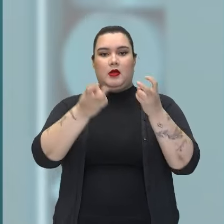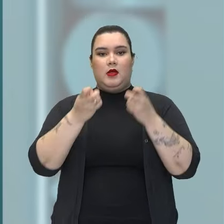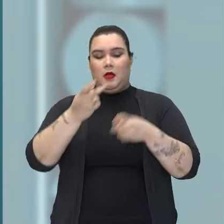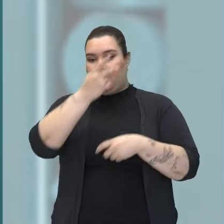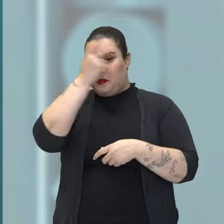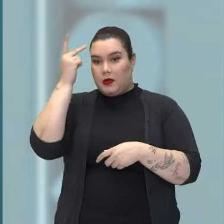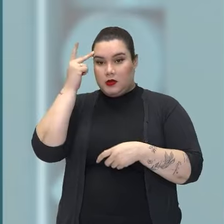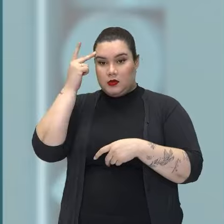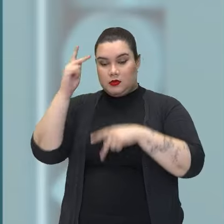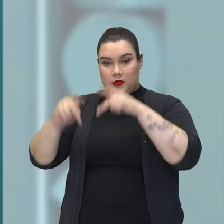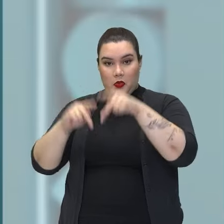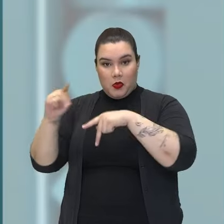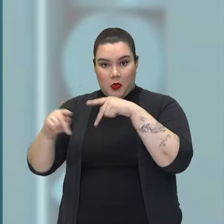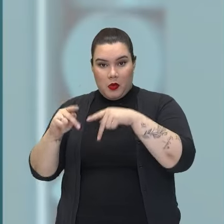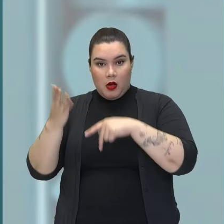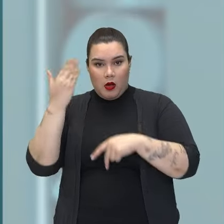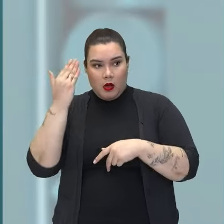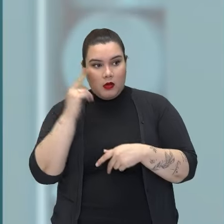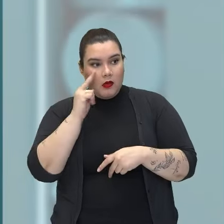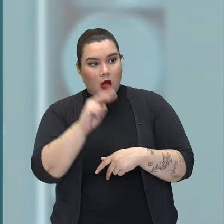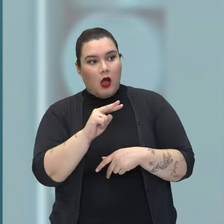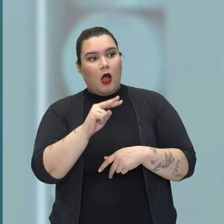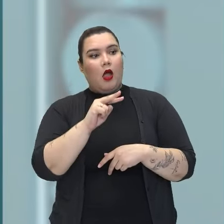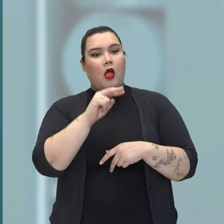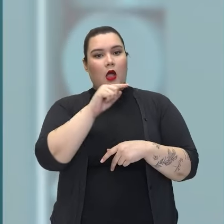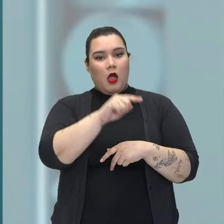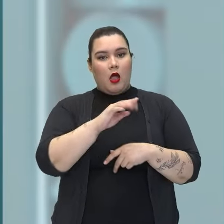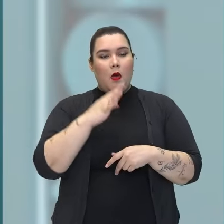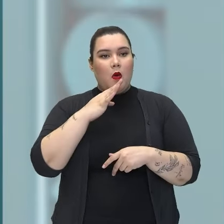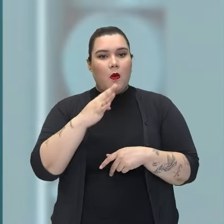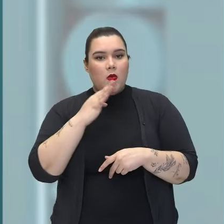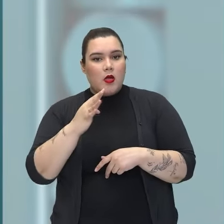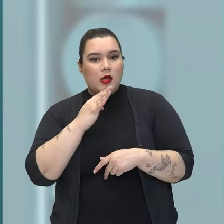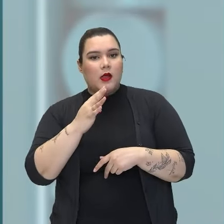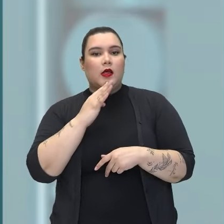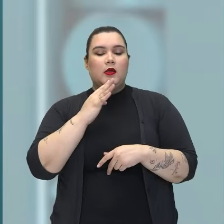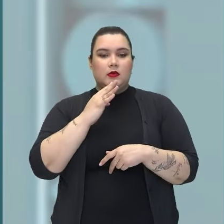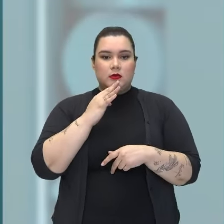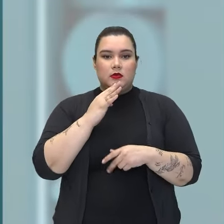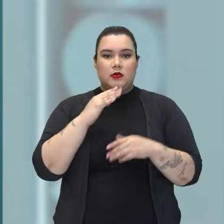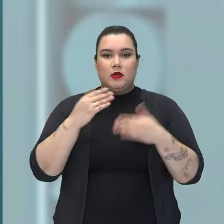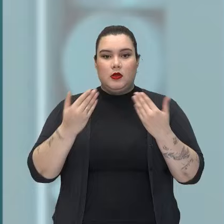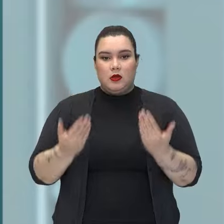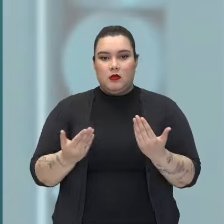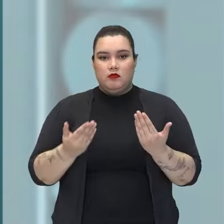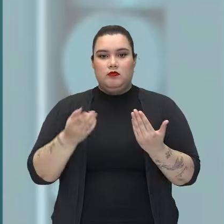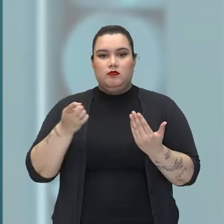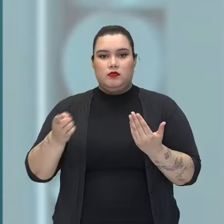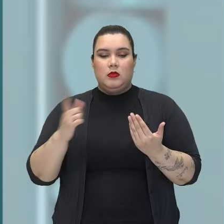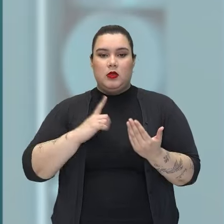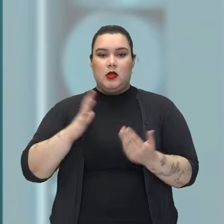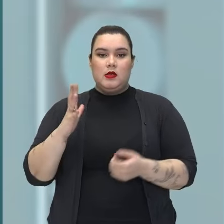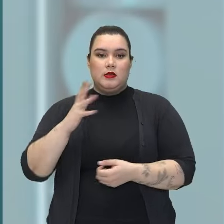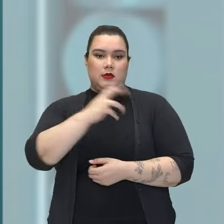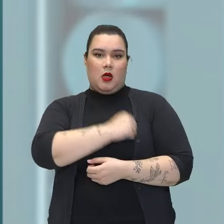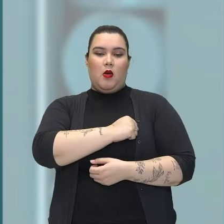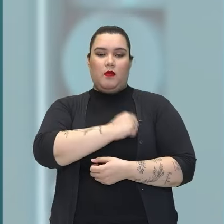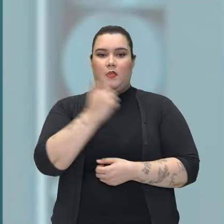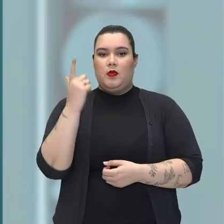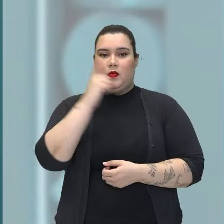pessoas que o conheciam antes vão reconhecê-lo nesse momento. E por fim ele acaba salvando